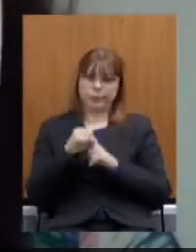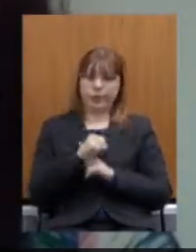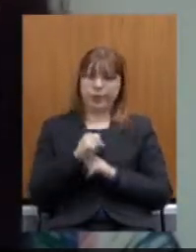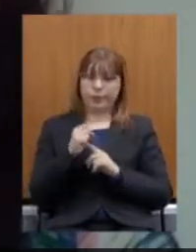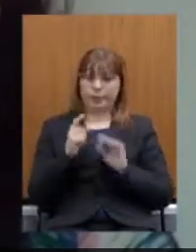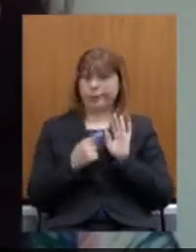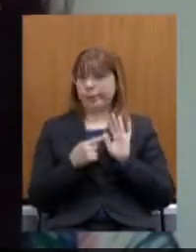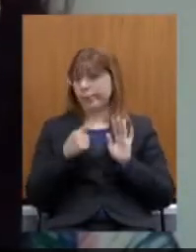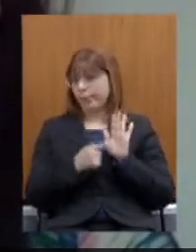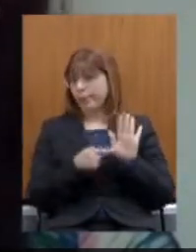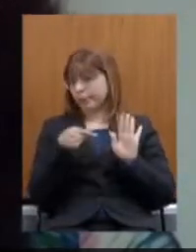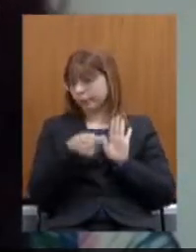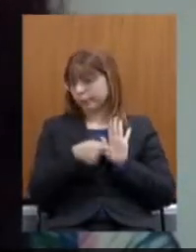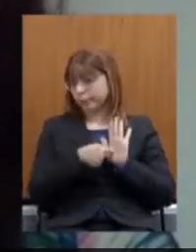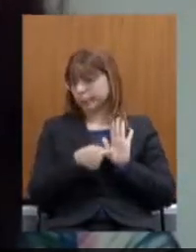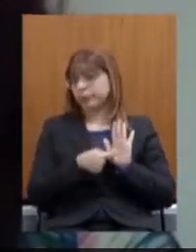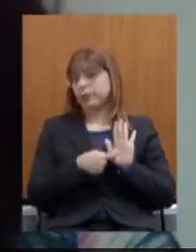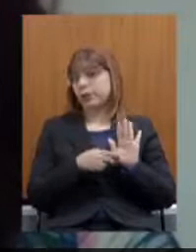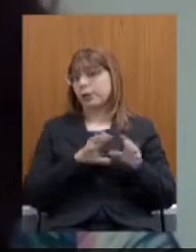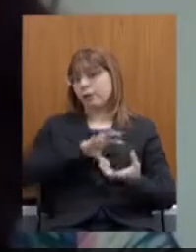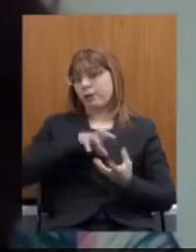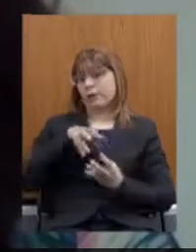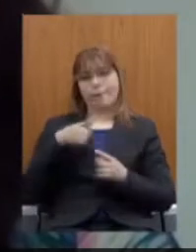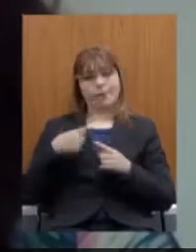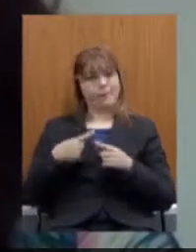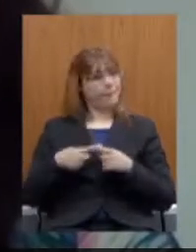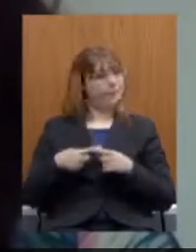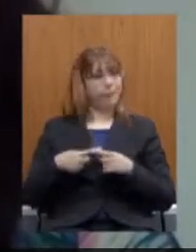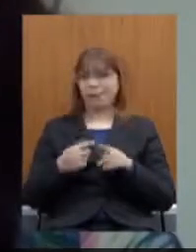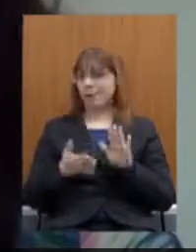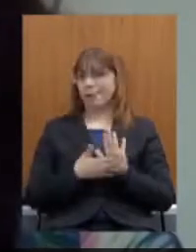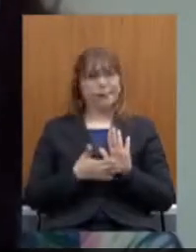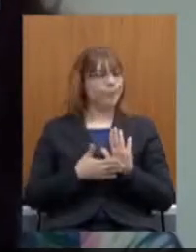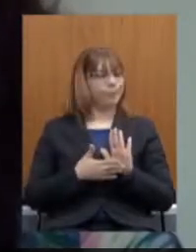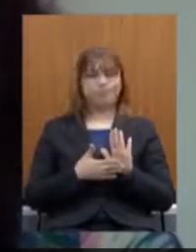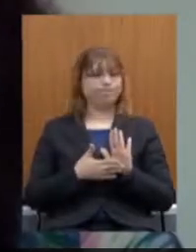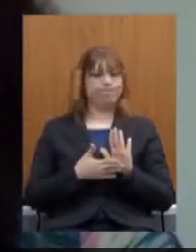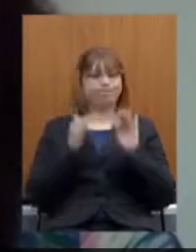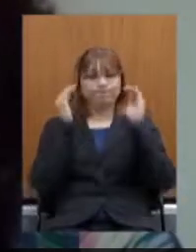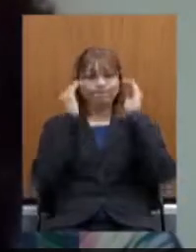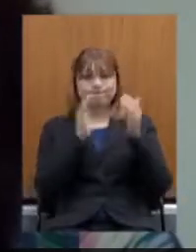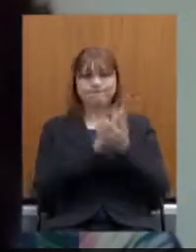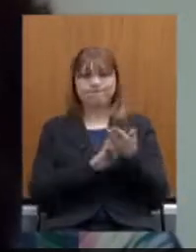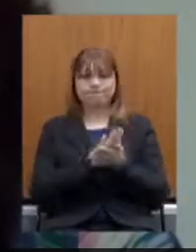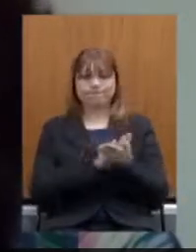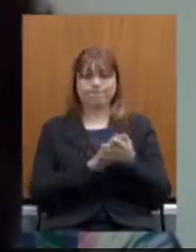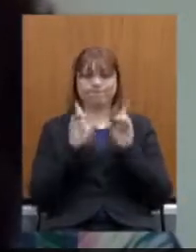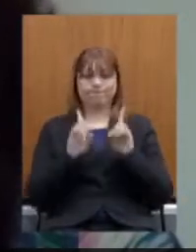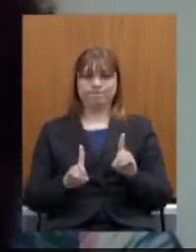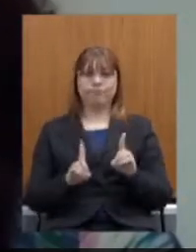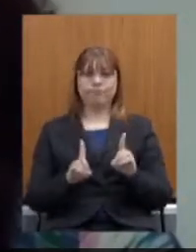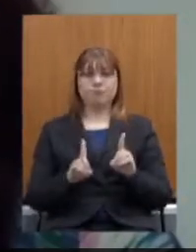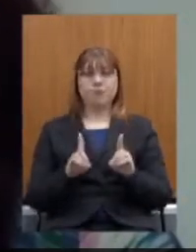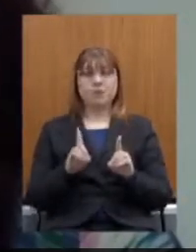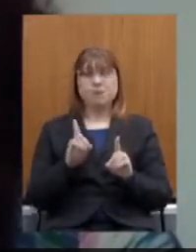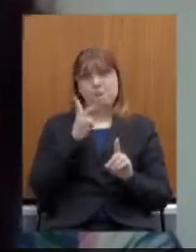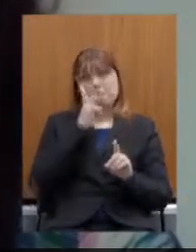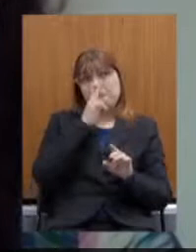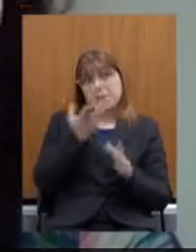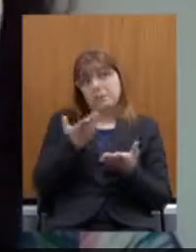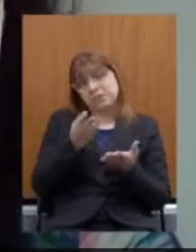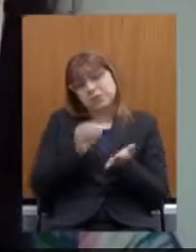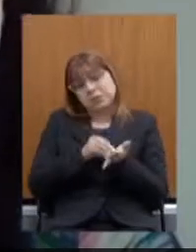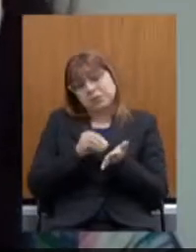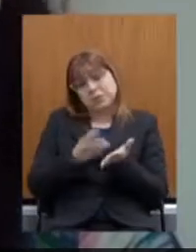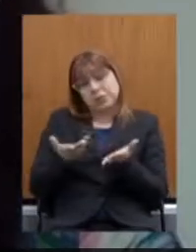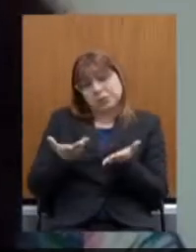proposta do governo não tratou dessa questão. Esperamos que tenha sido um mero descuido e que será